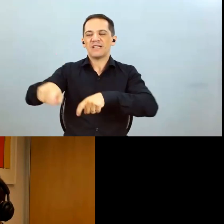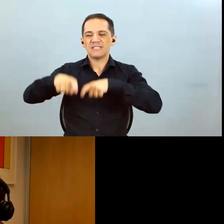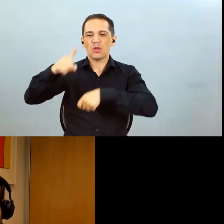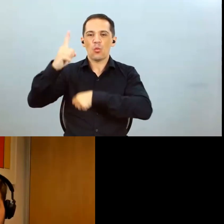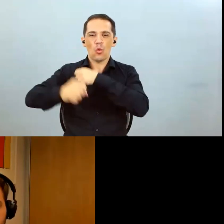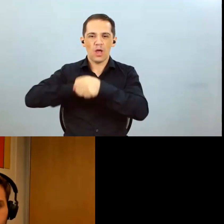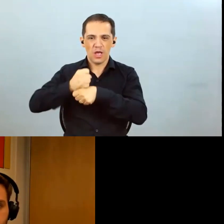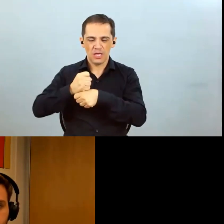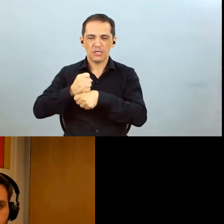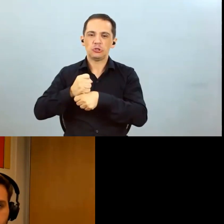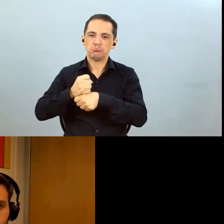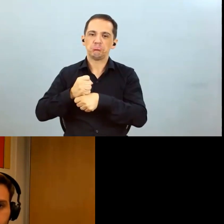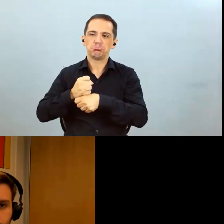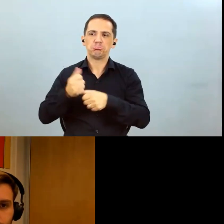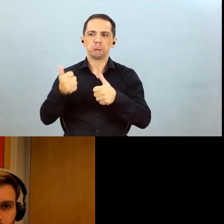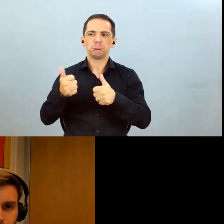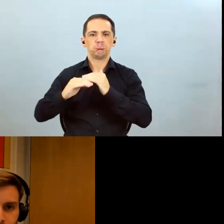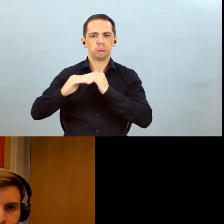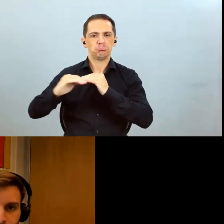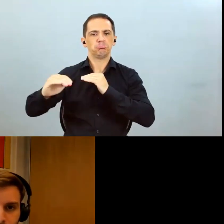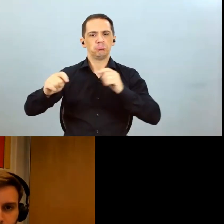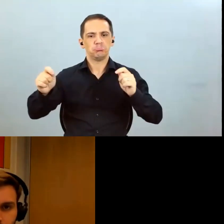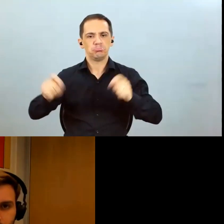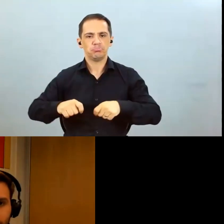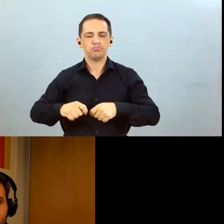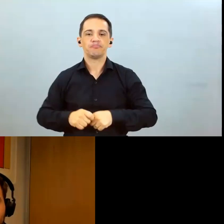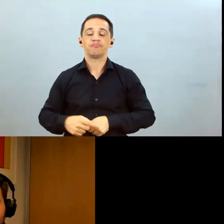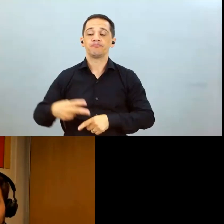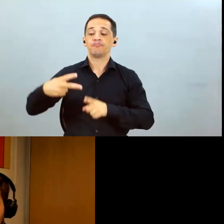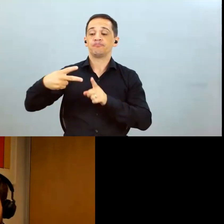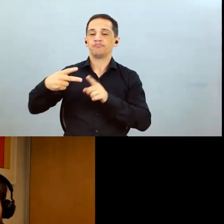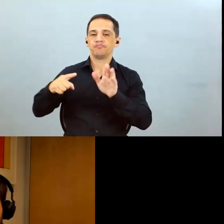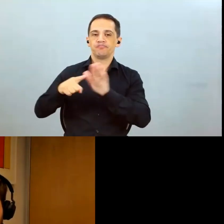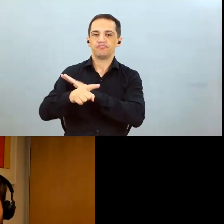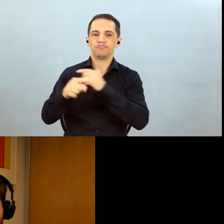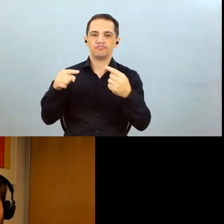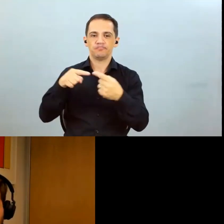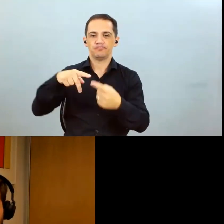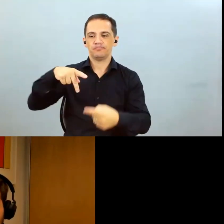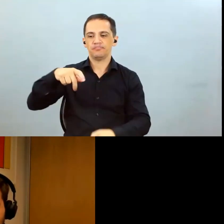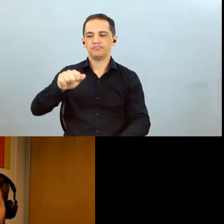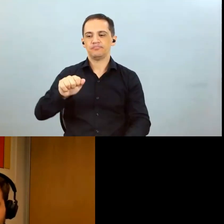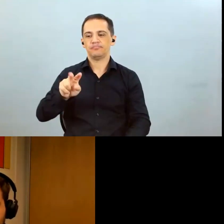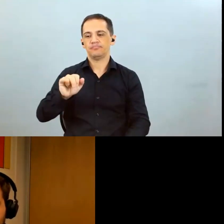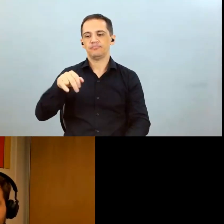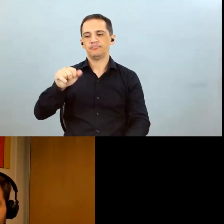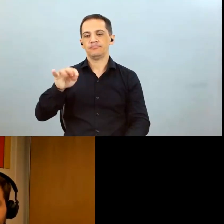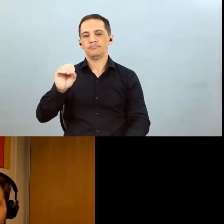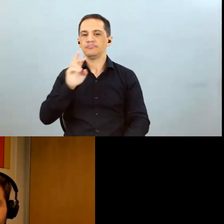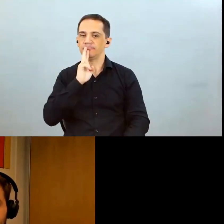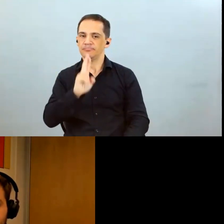alavancagem atual Segunda pergunta deixa a página Perfeito Mateus sobre a logística